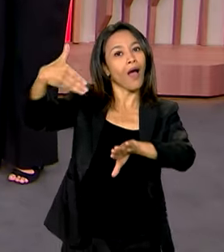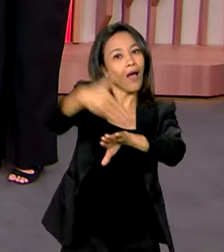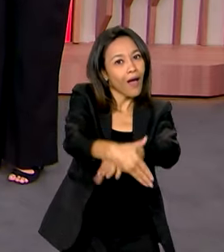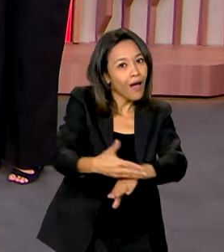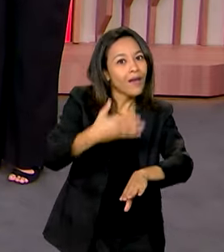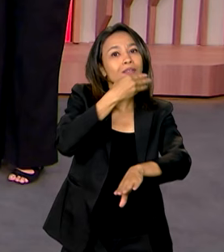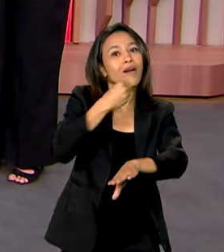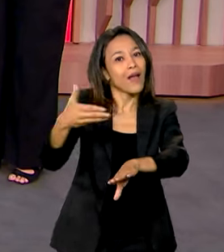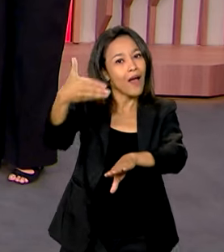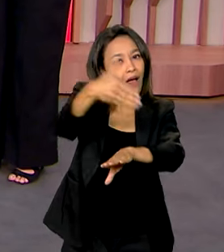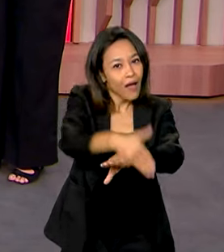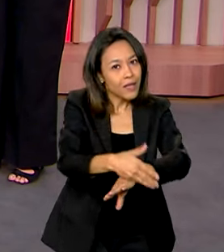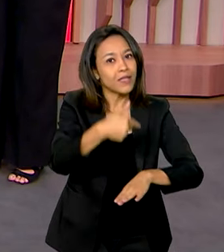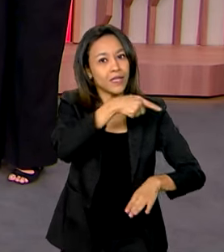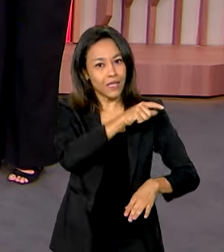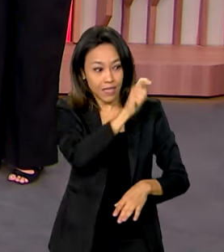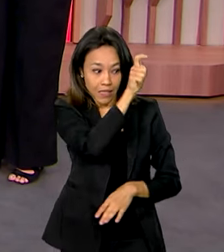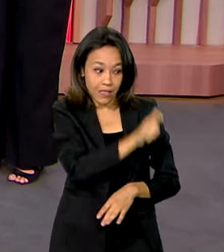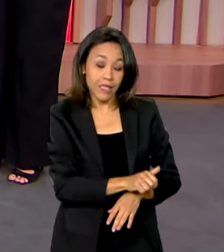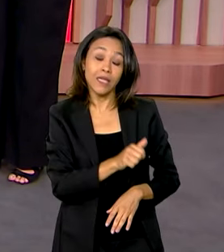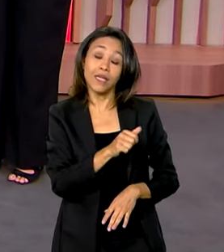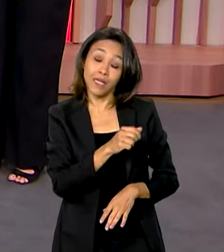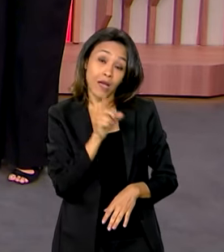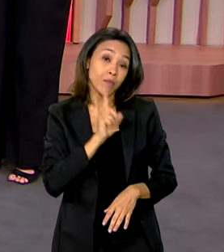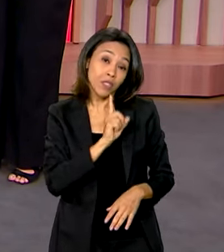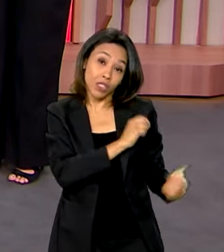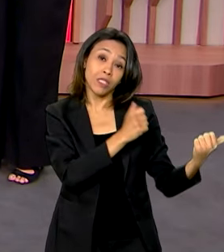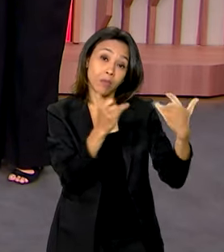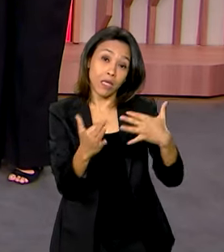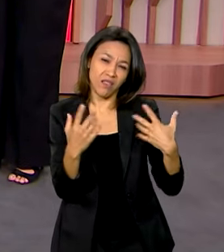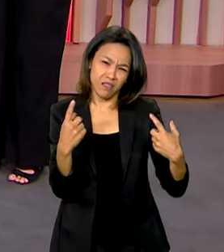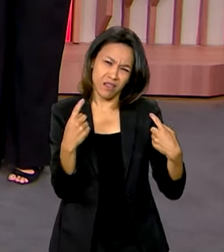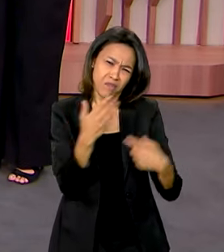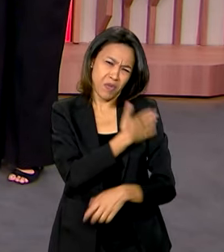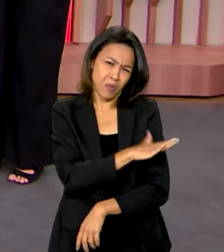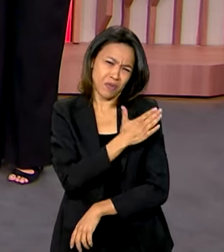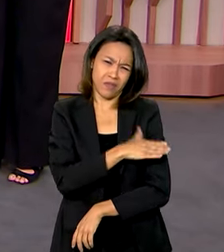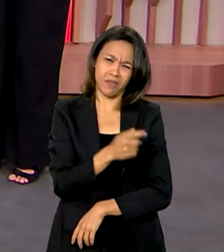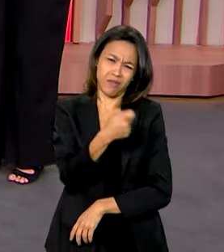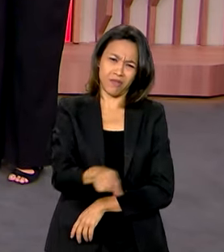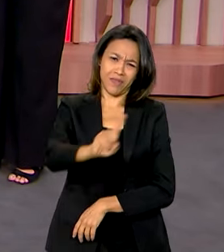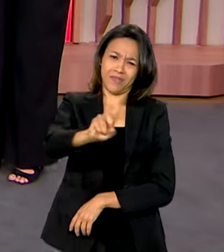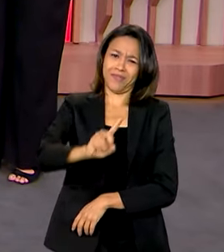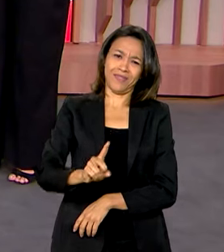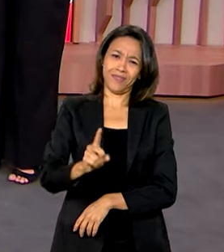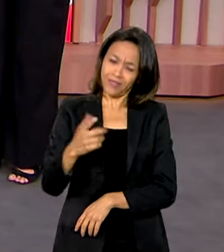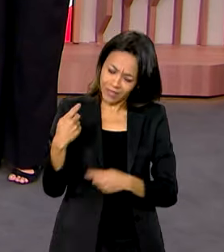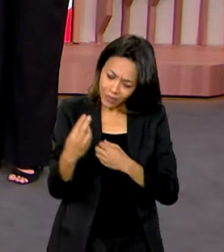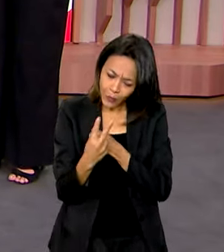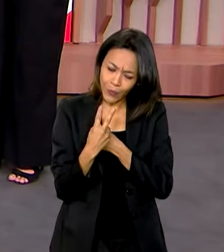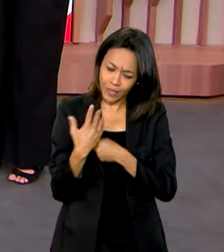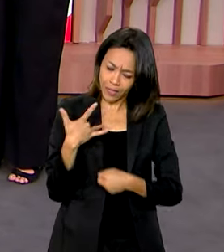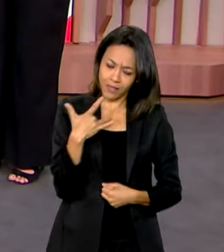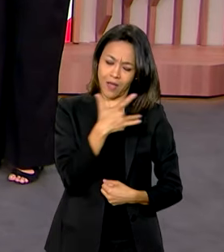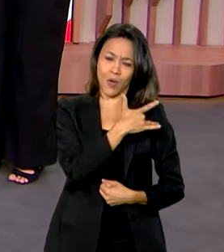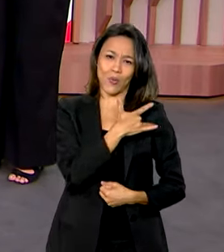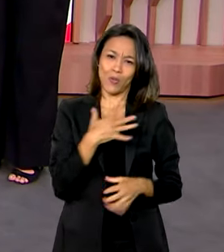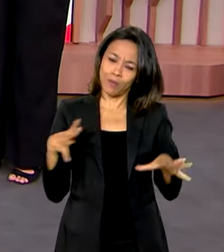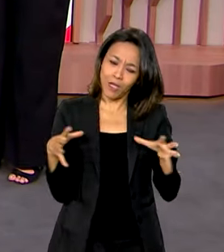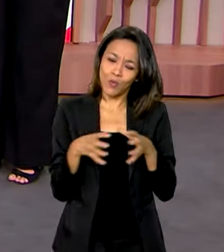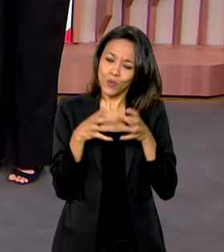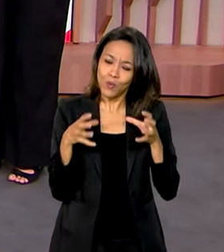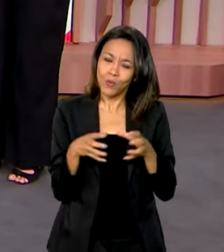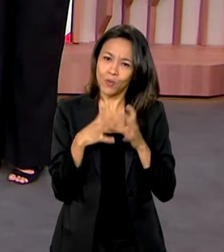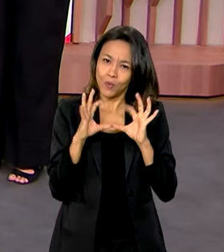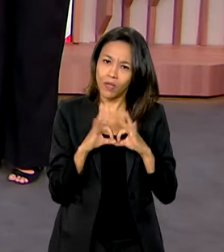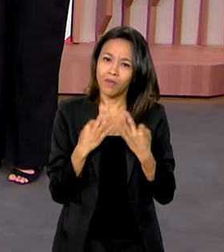ministra estava destacando exatamente isso, que os homens não têm que ter preconceito, têm que cuidar da saúde para poder viver melhor com suas famílias e no seu